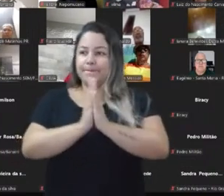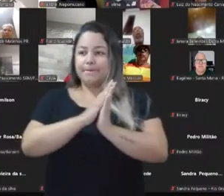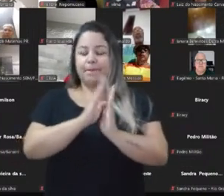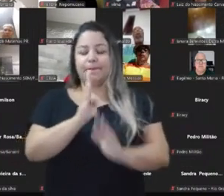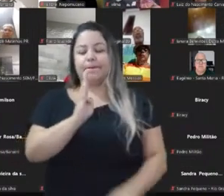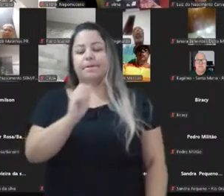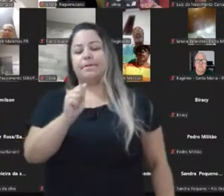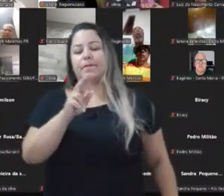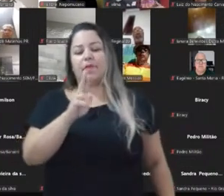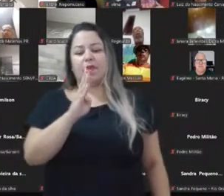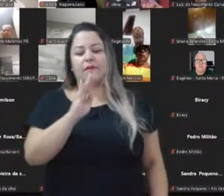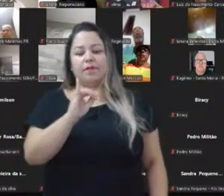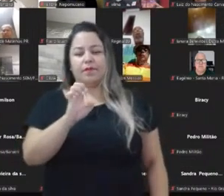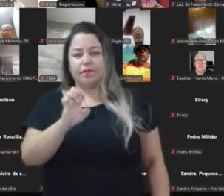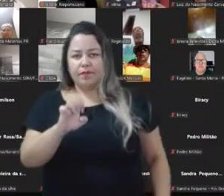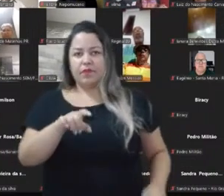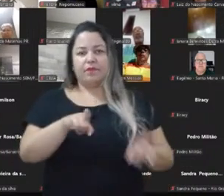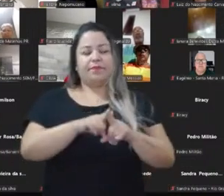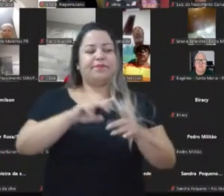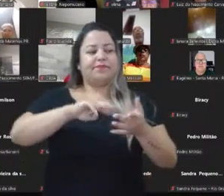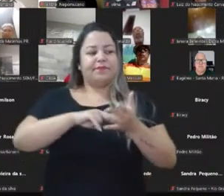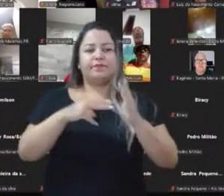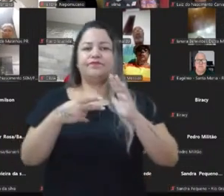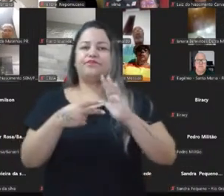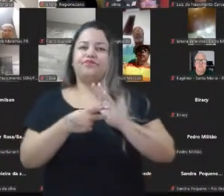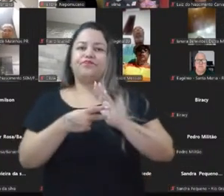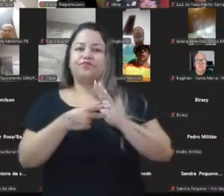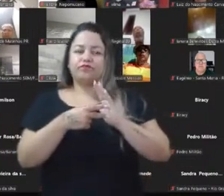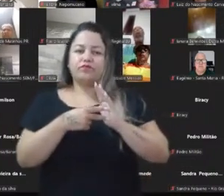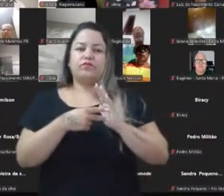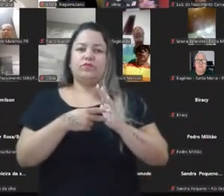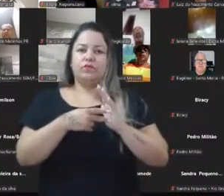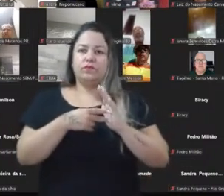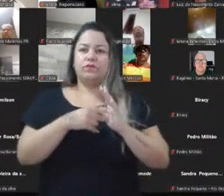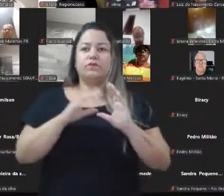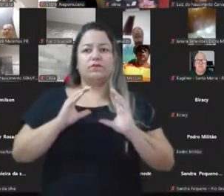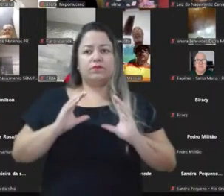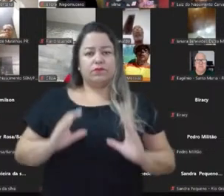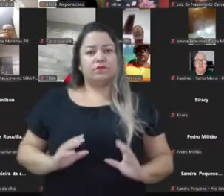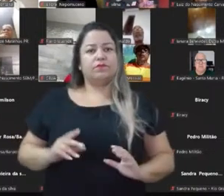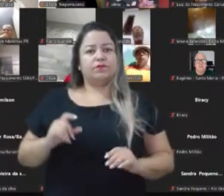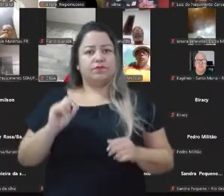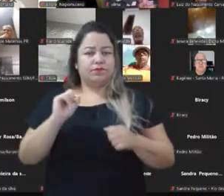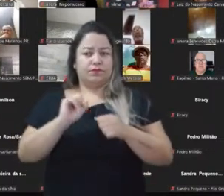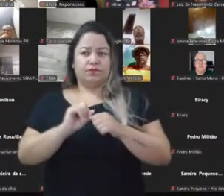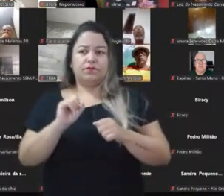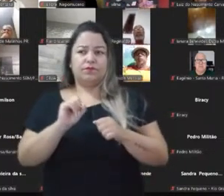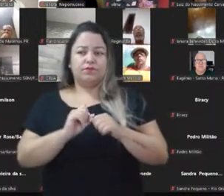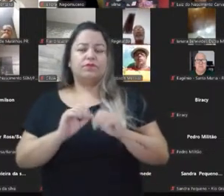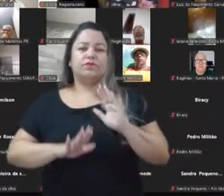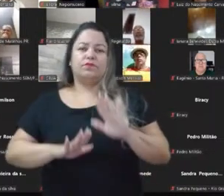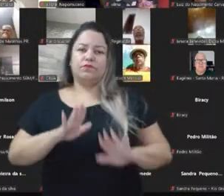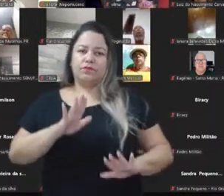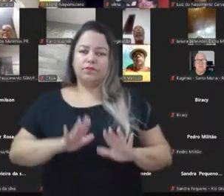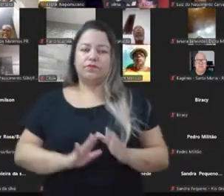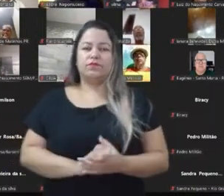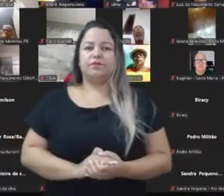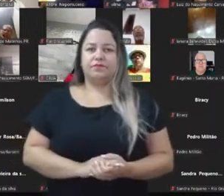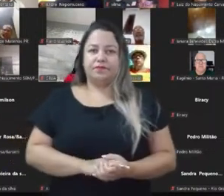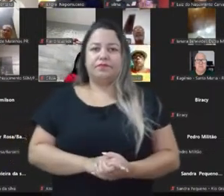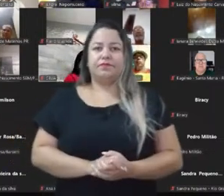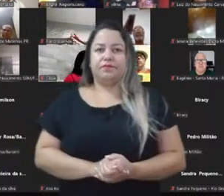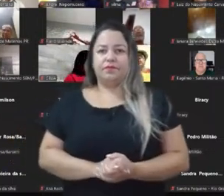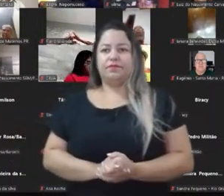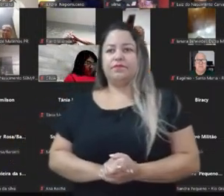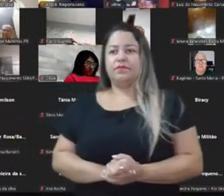disputa simbólica, ideológica, de posicionamento que a gente está fazendo quando a gente utiliza as redes. Então, gente vai muito